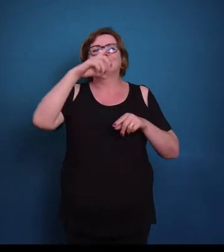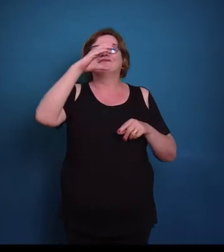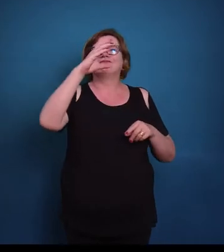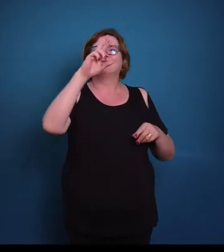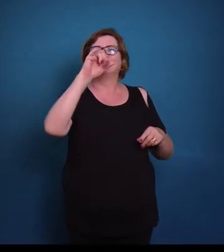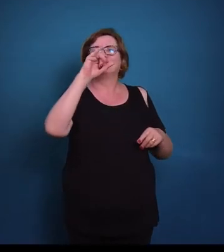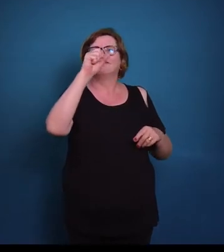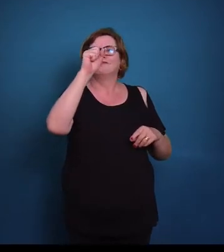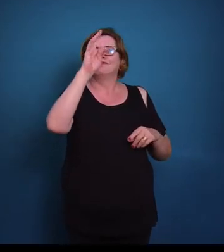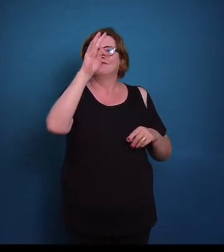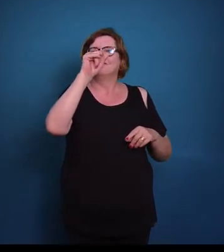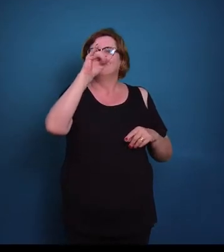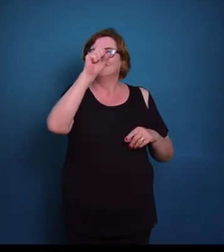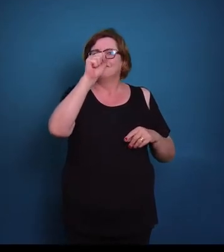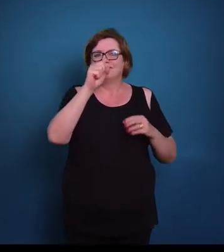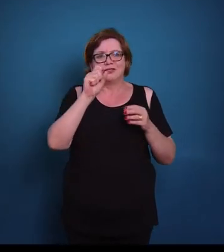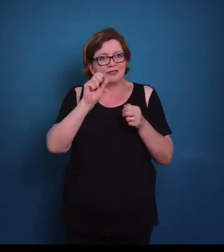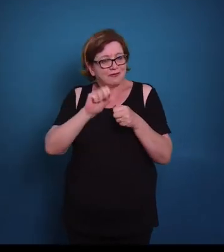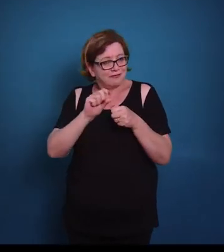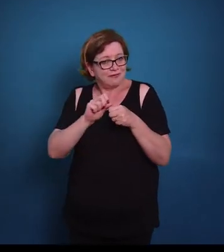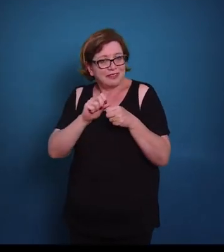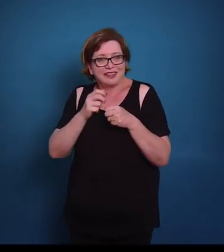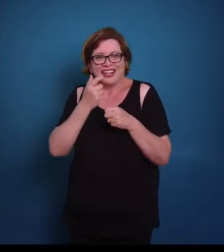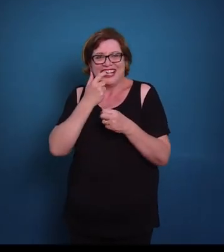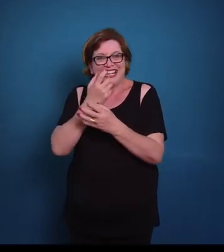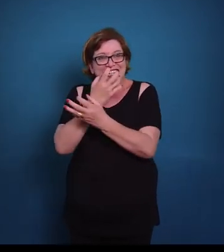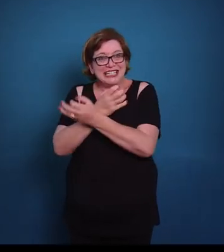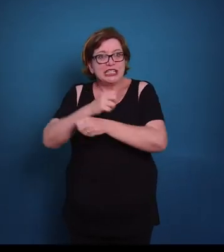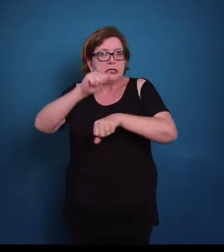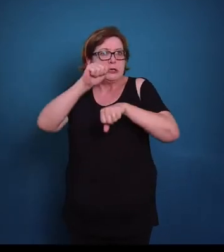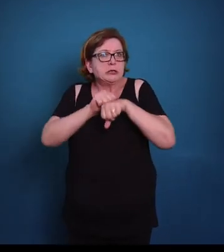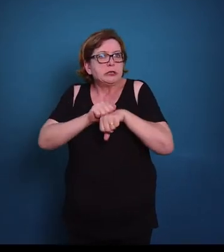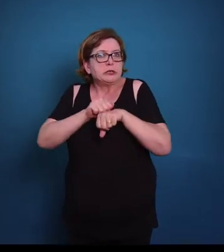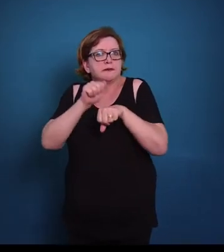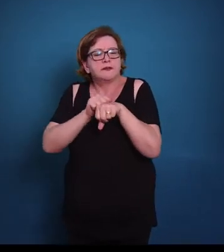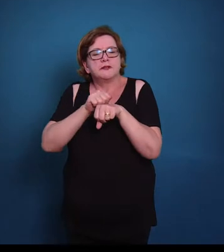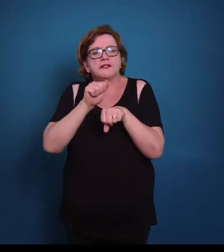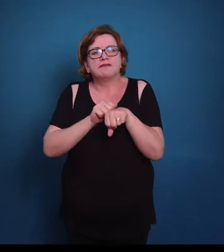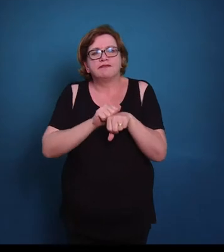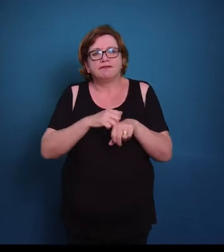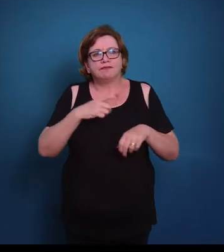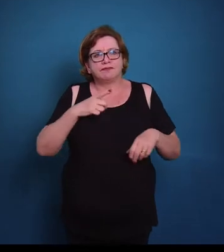esse fosfato de cálcio que vai dar a rigidez do osso. Então nós temos aqui uma matriz mineralizada.